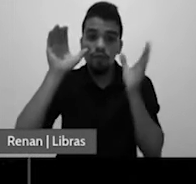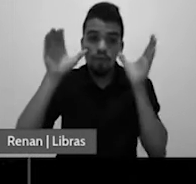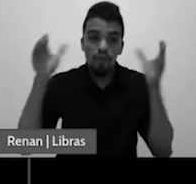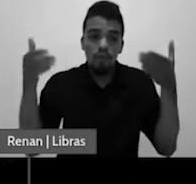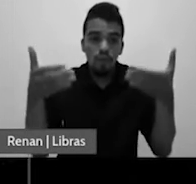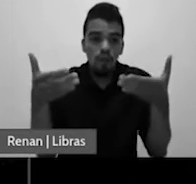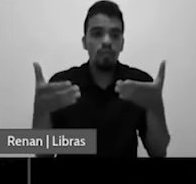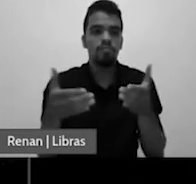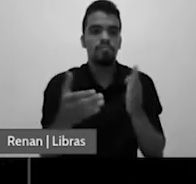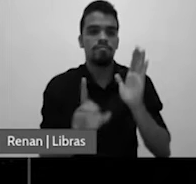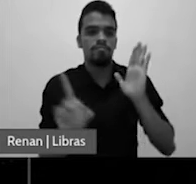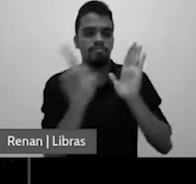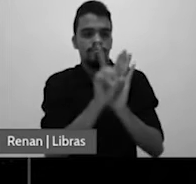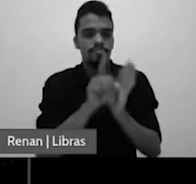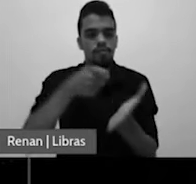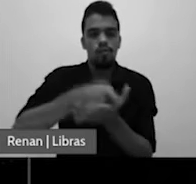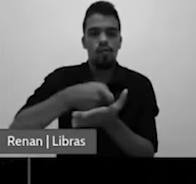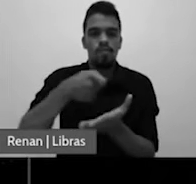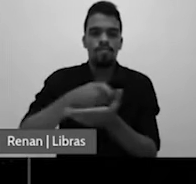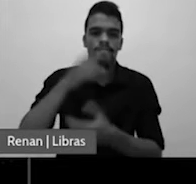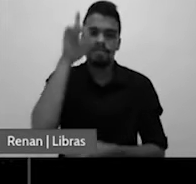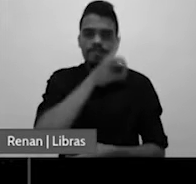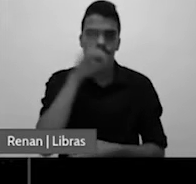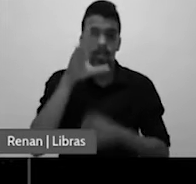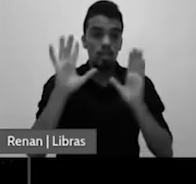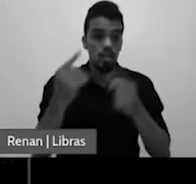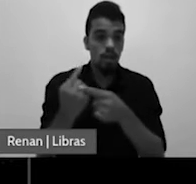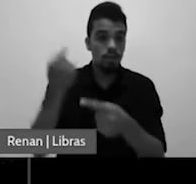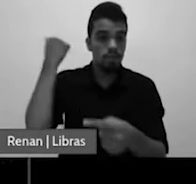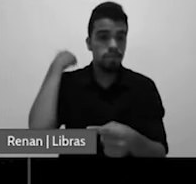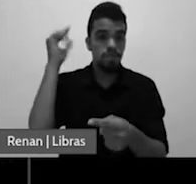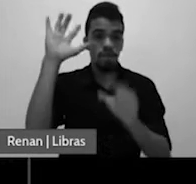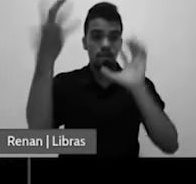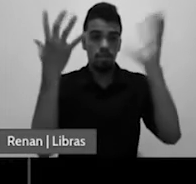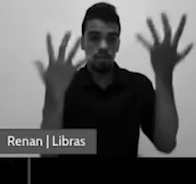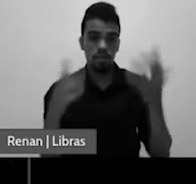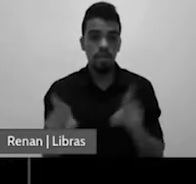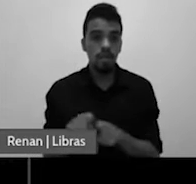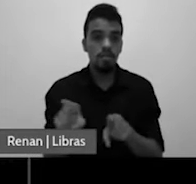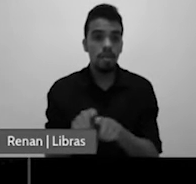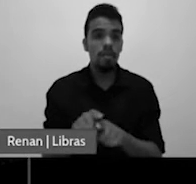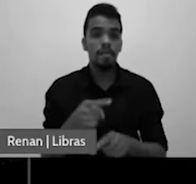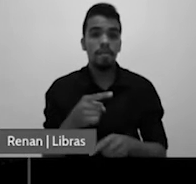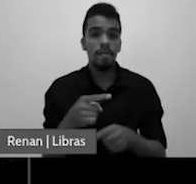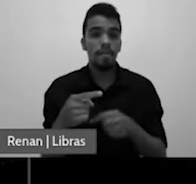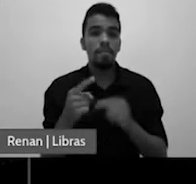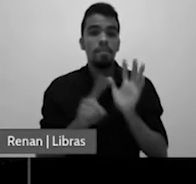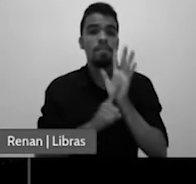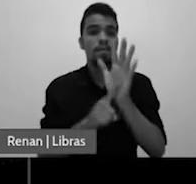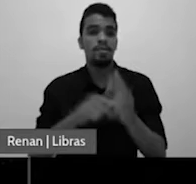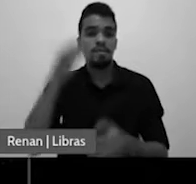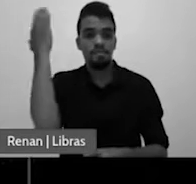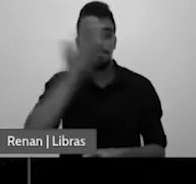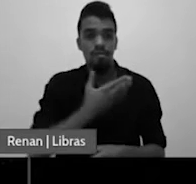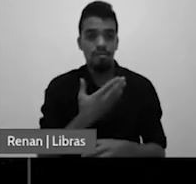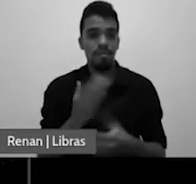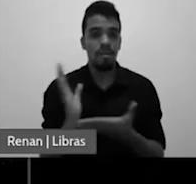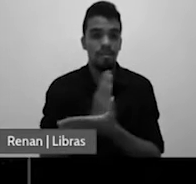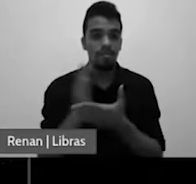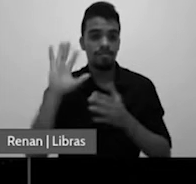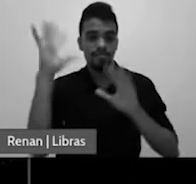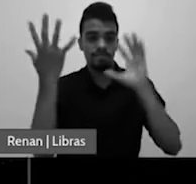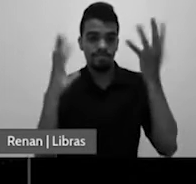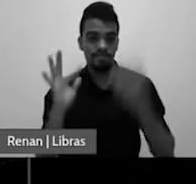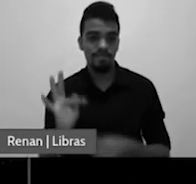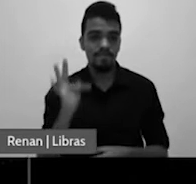ocorreram e que não sinalizam aquilo que vai ocorrer ainda. Então, eu quero lembrar para você um acontecimento que